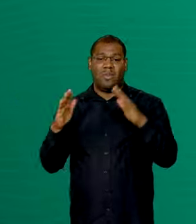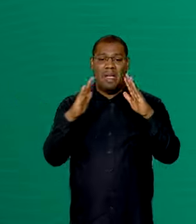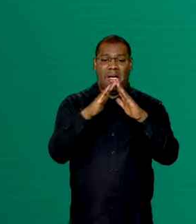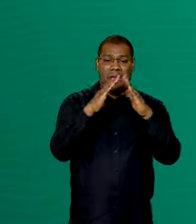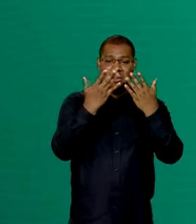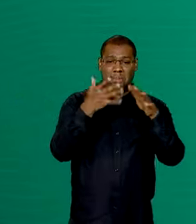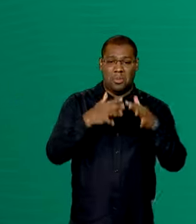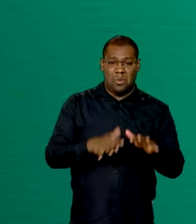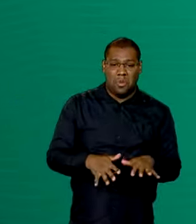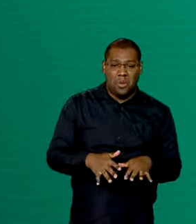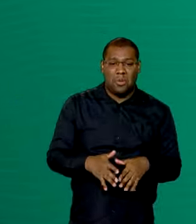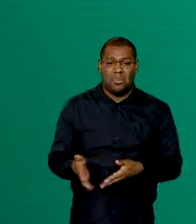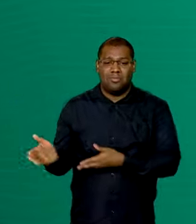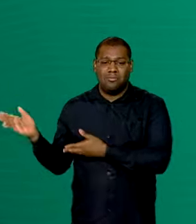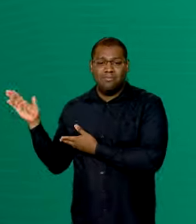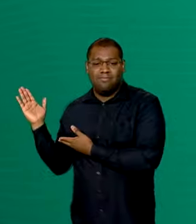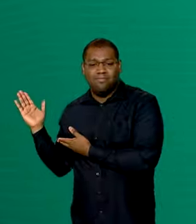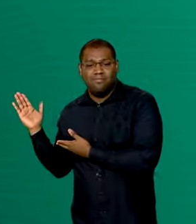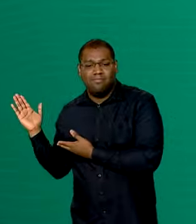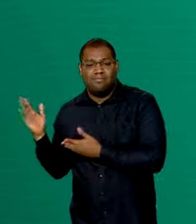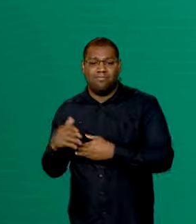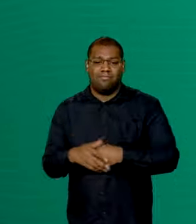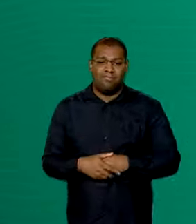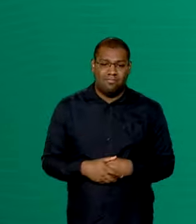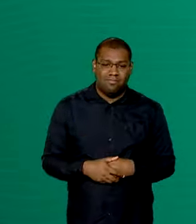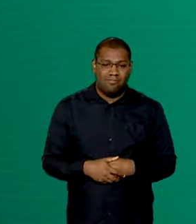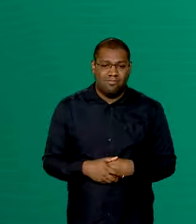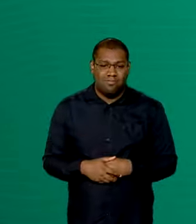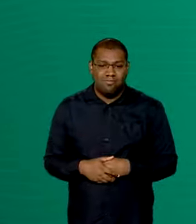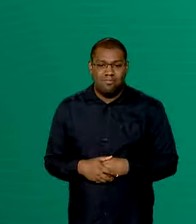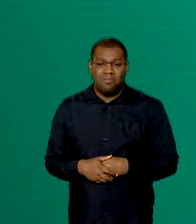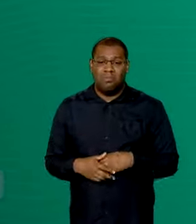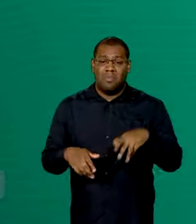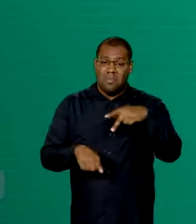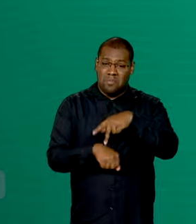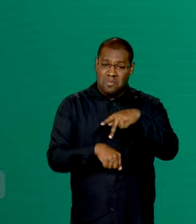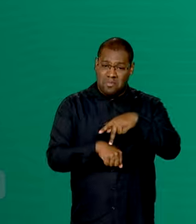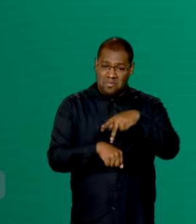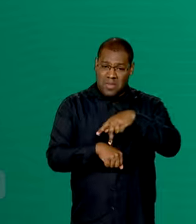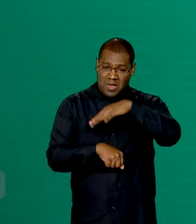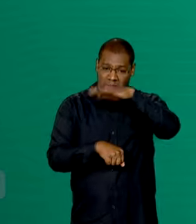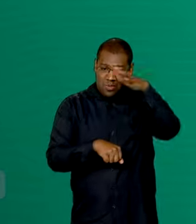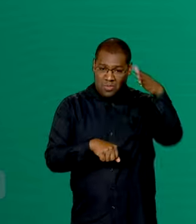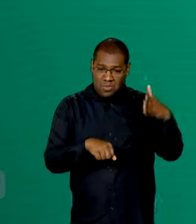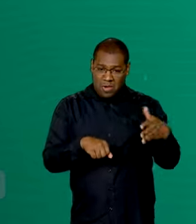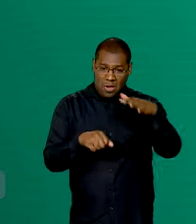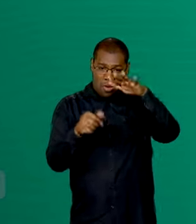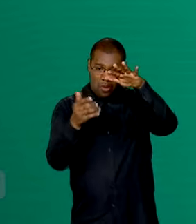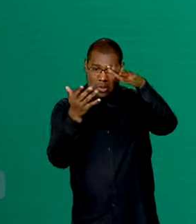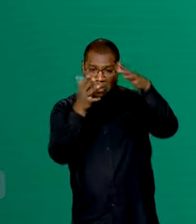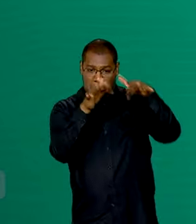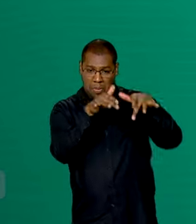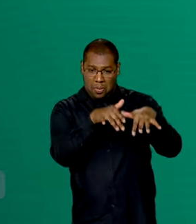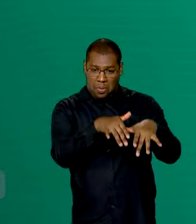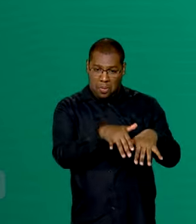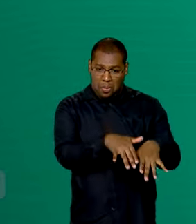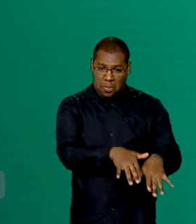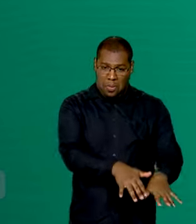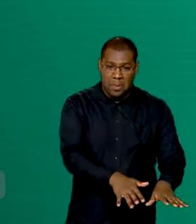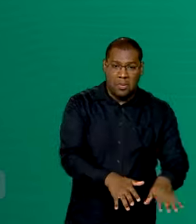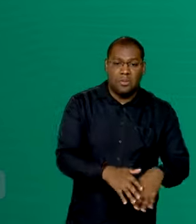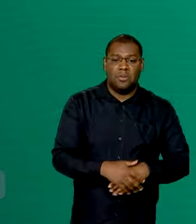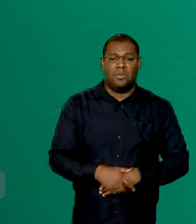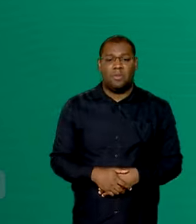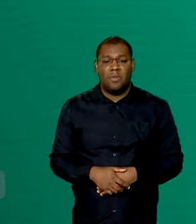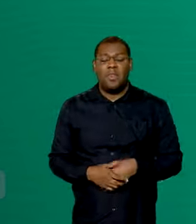ele está aqui comigo, o morro inteiro veio abaixo. No vídeo gravado pelo celular de um amigo, dá para